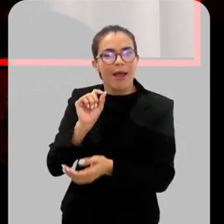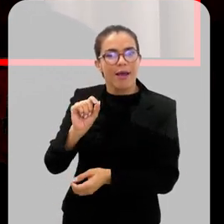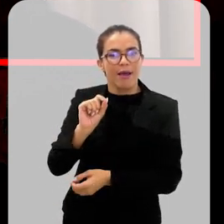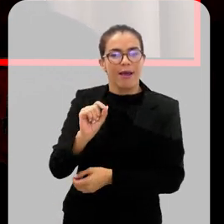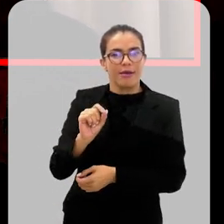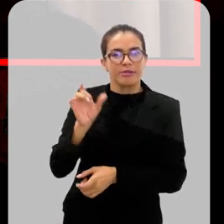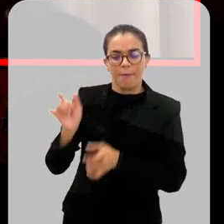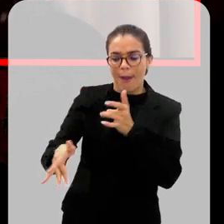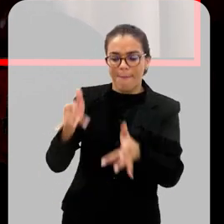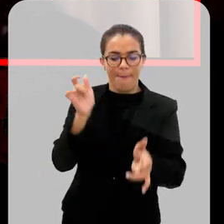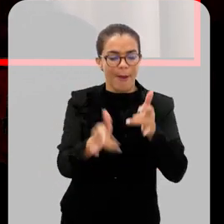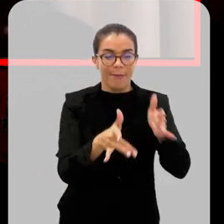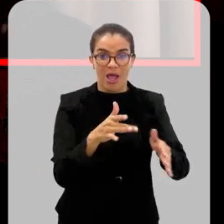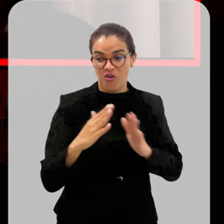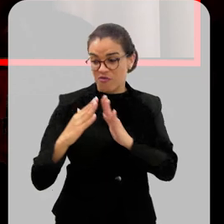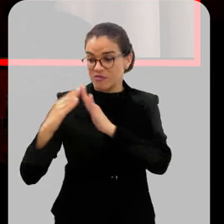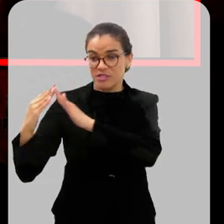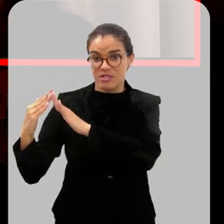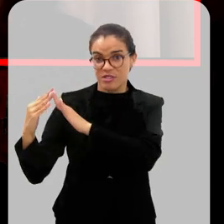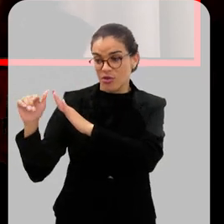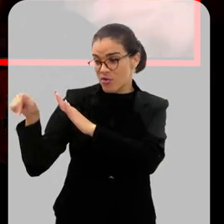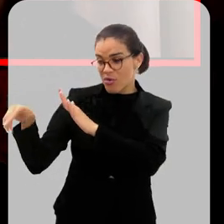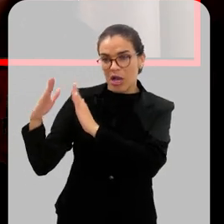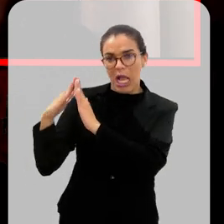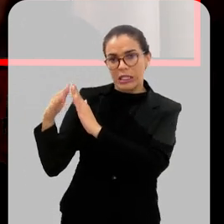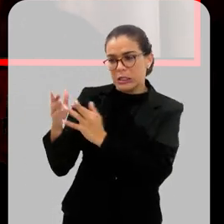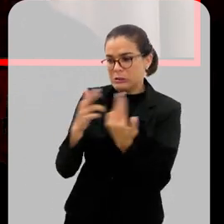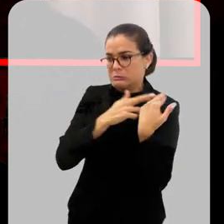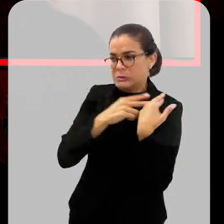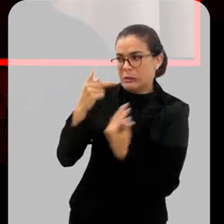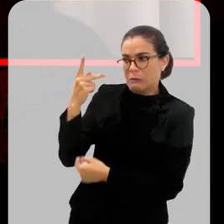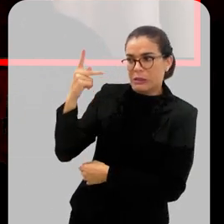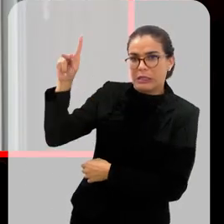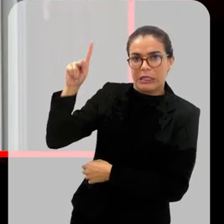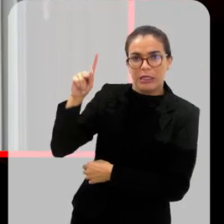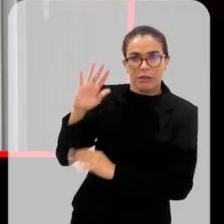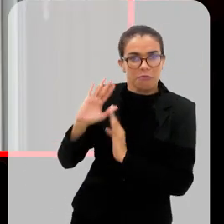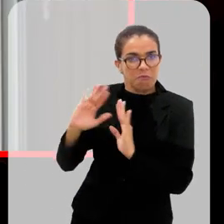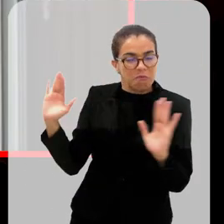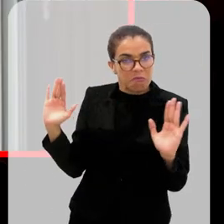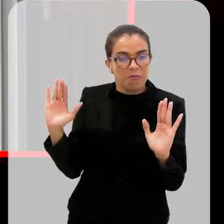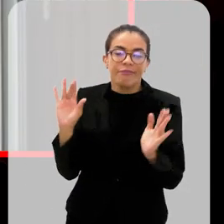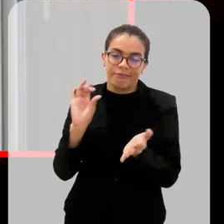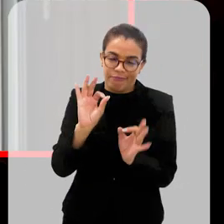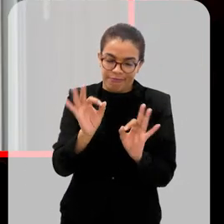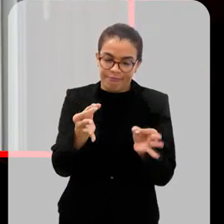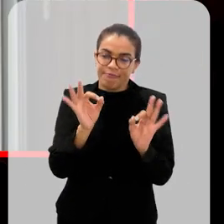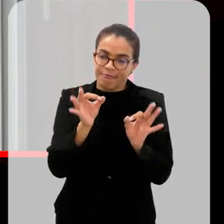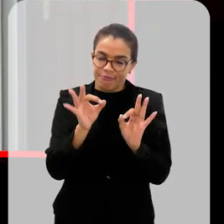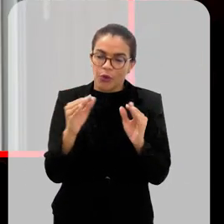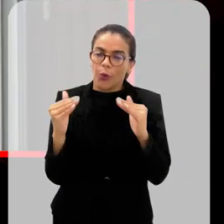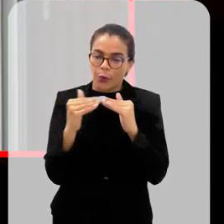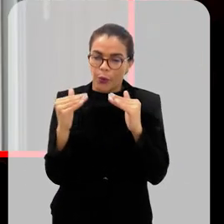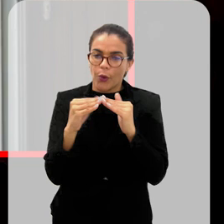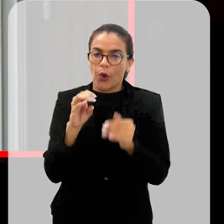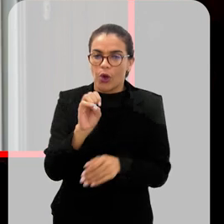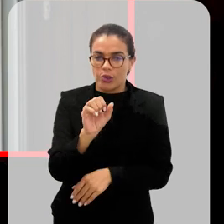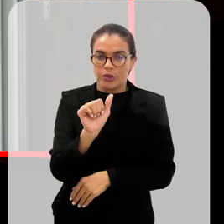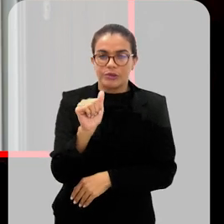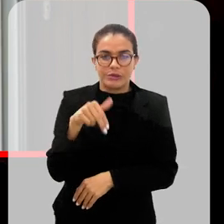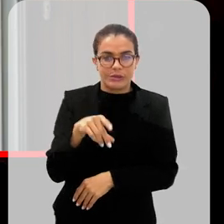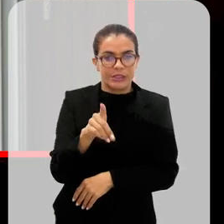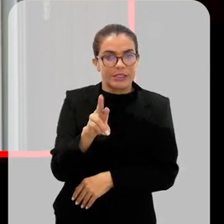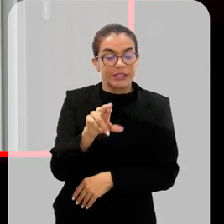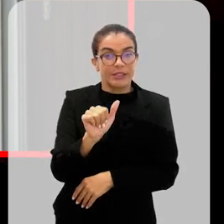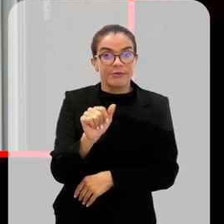dentro dos nossos domicílios. O que o nosso vizinho vai fazer, isso aí é uma questão dele. É verdade, Sara. Concordo com